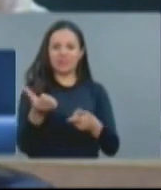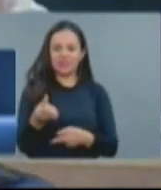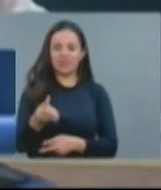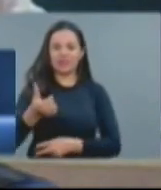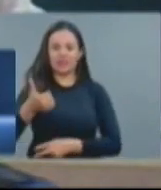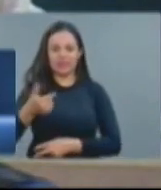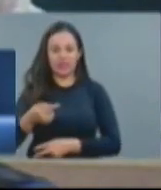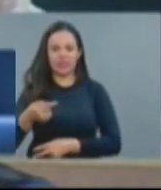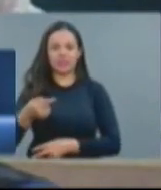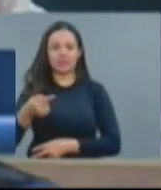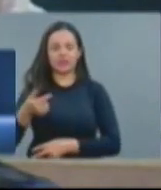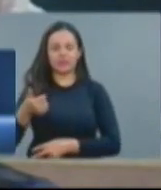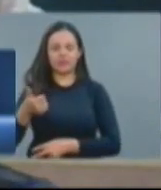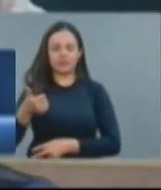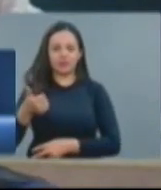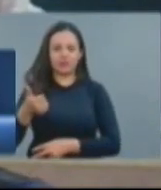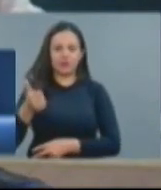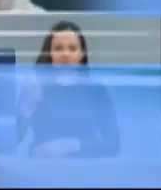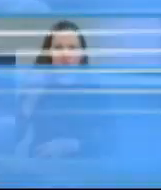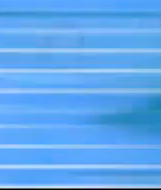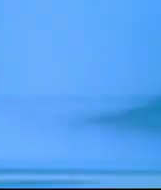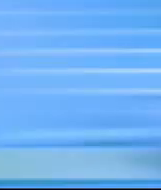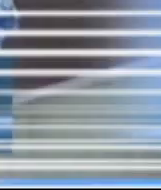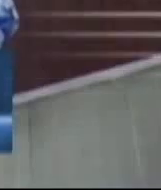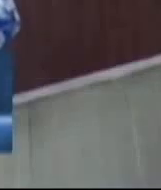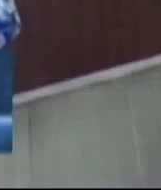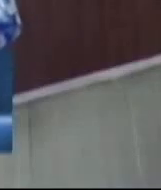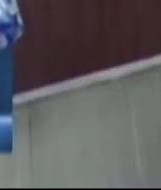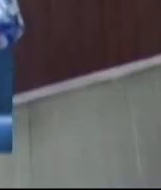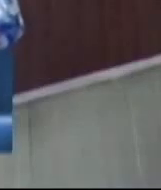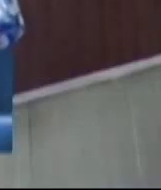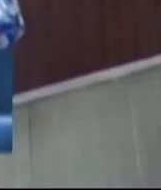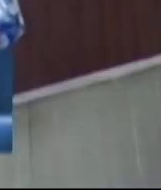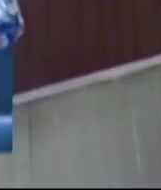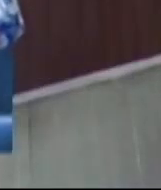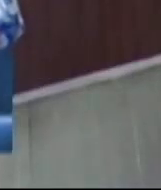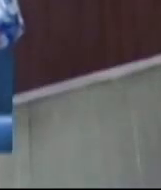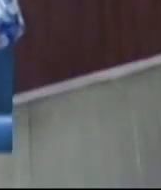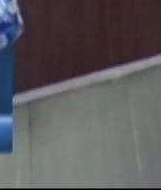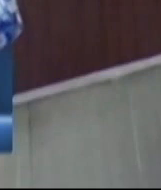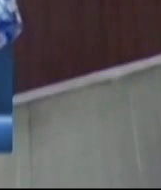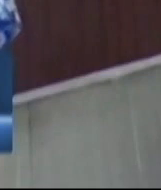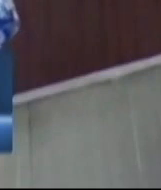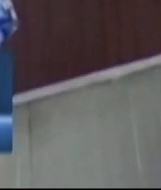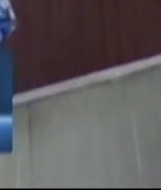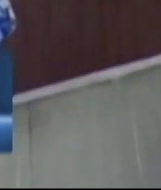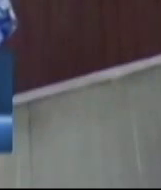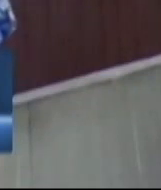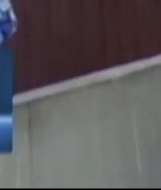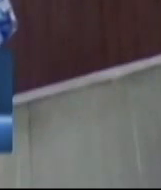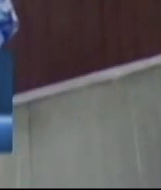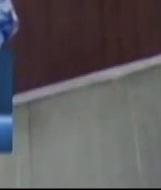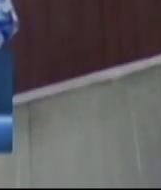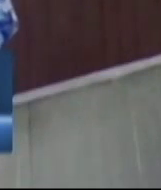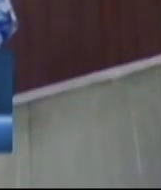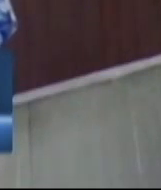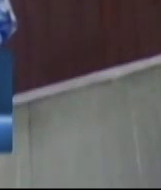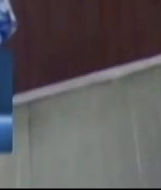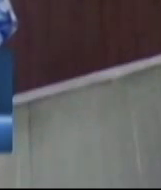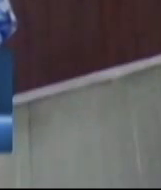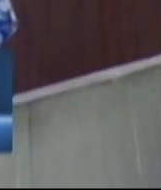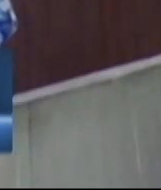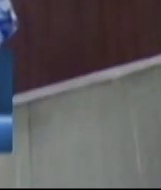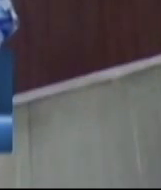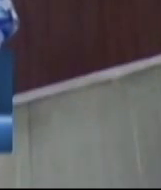ou perto de completar os 18 anos. Nós já responsabilizamos adolescentes em ato